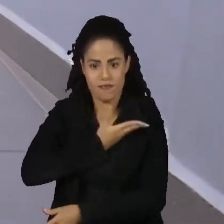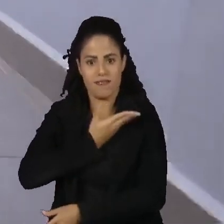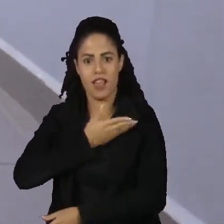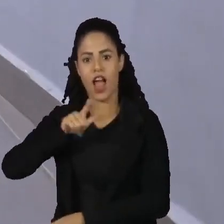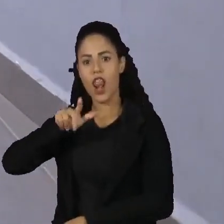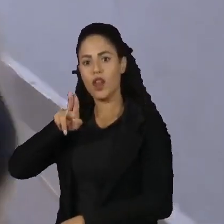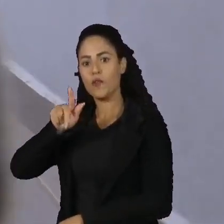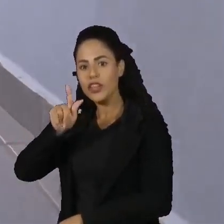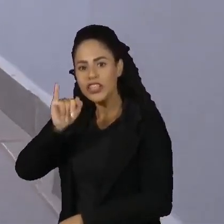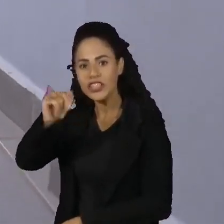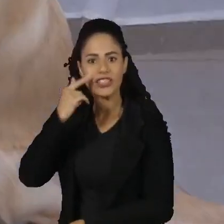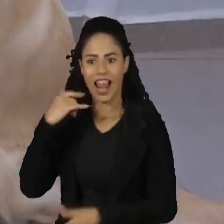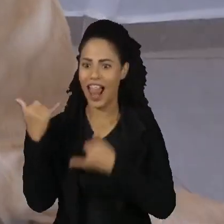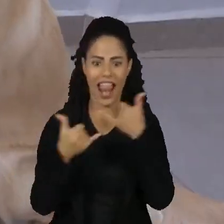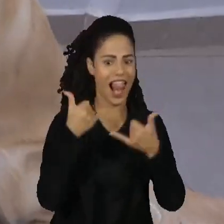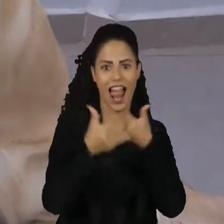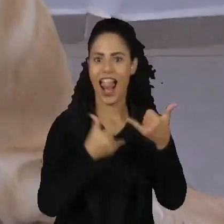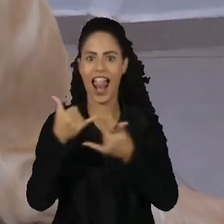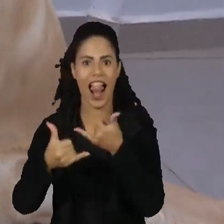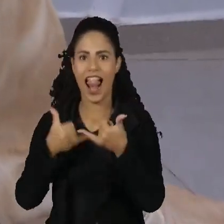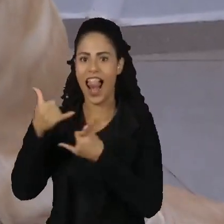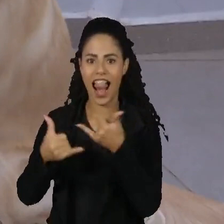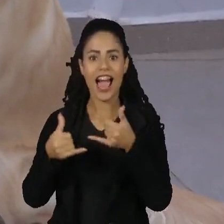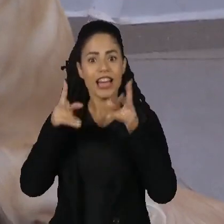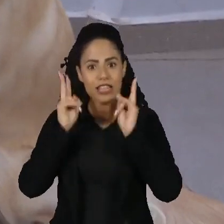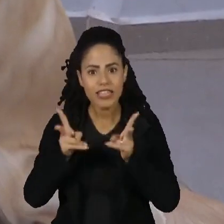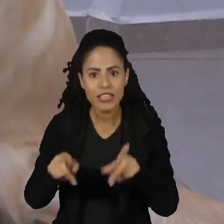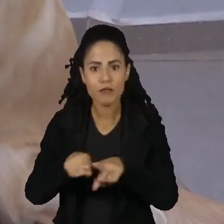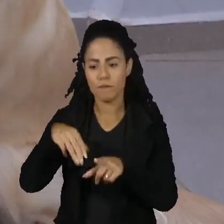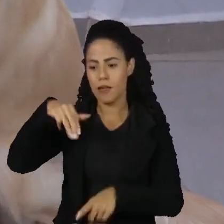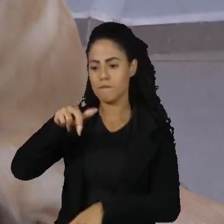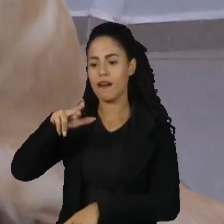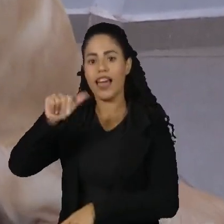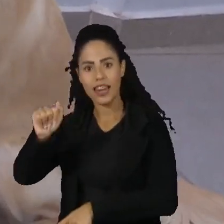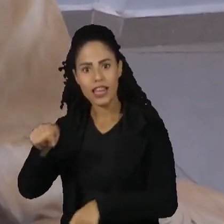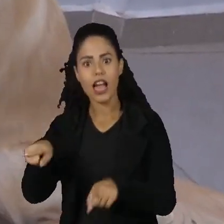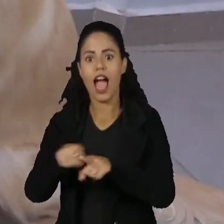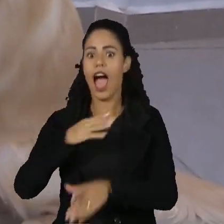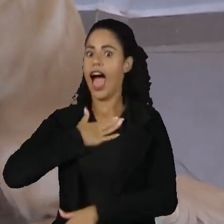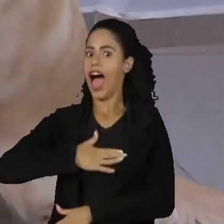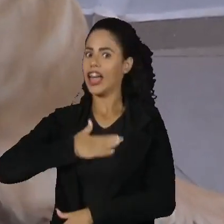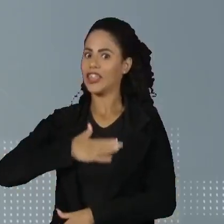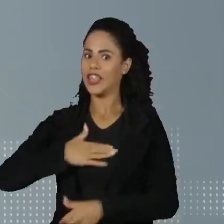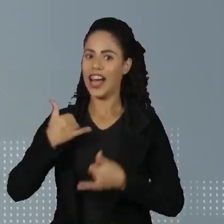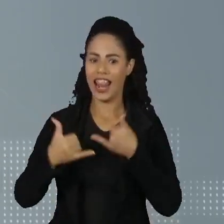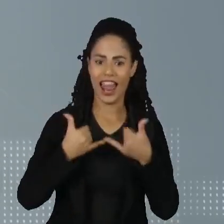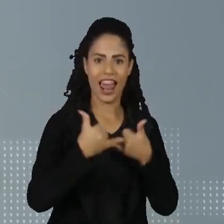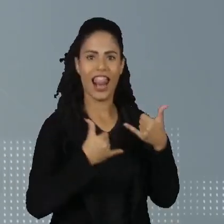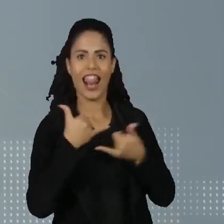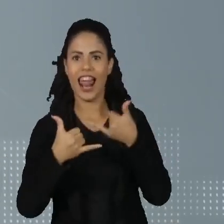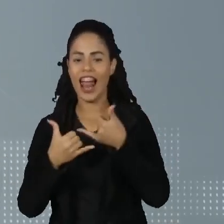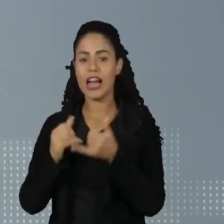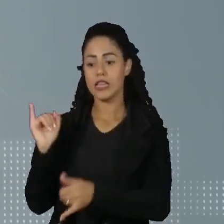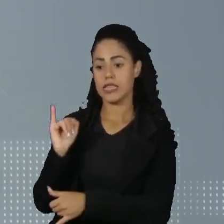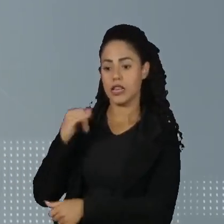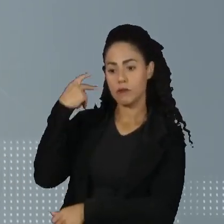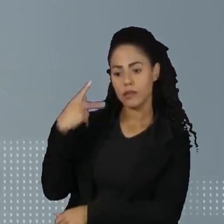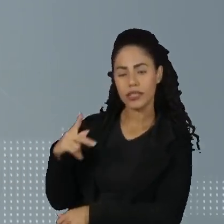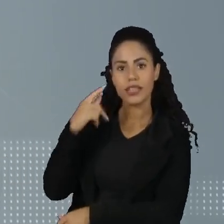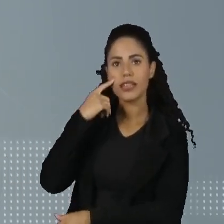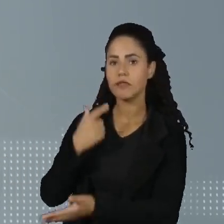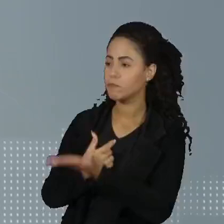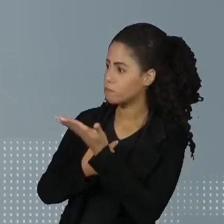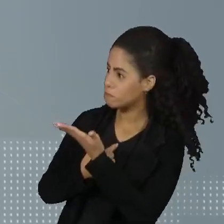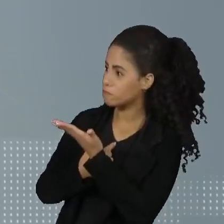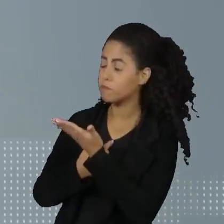Luíde gosta de uma bagunça, assim como a caçula Maria Luísa. Ela herdou o nome de sua irmã mais velha, que nem chegou a